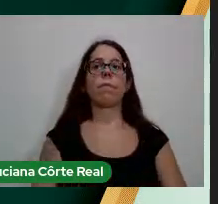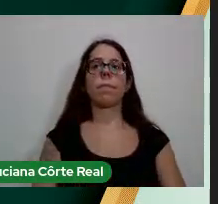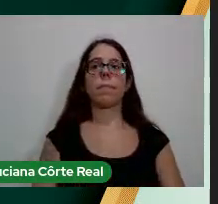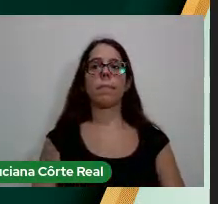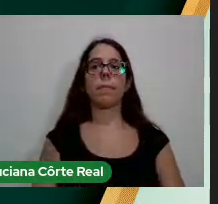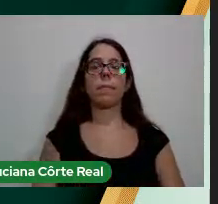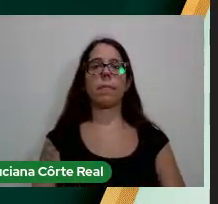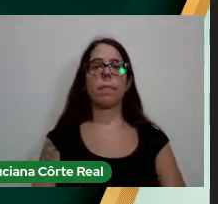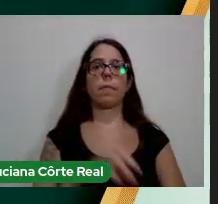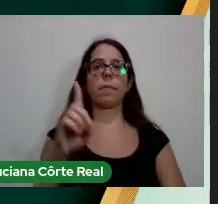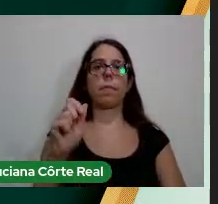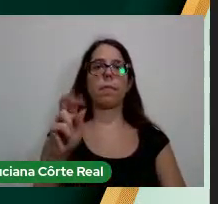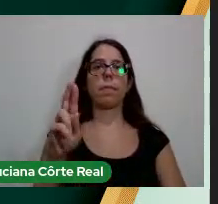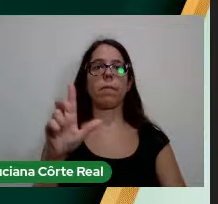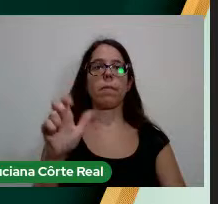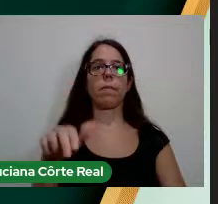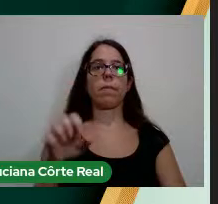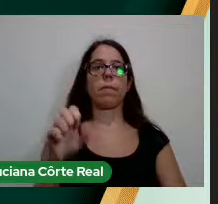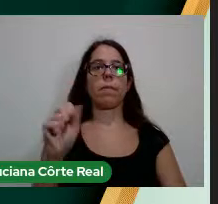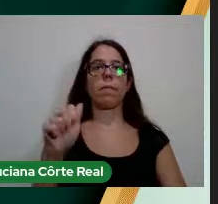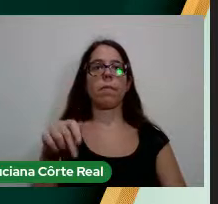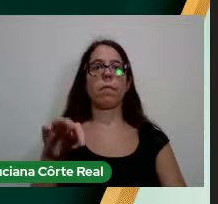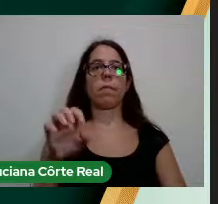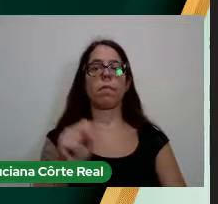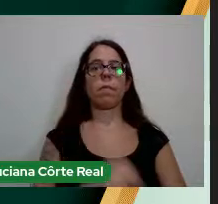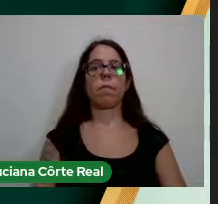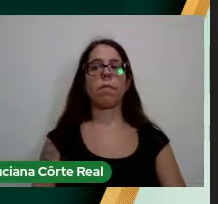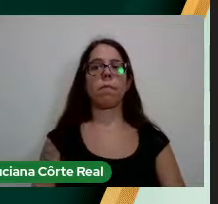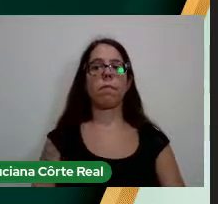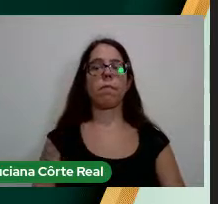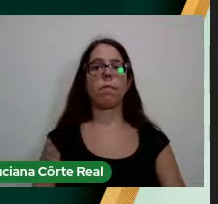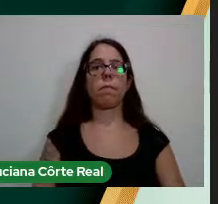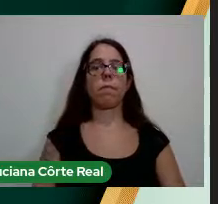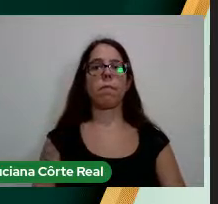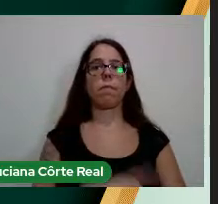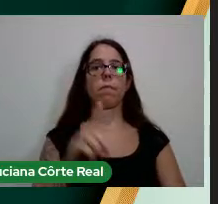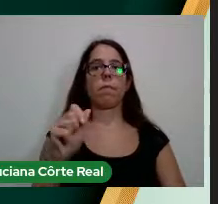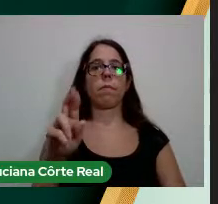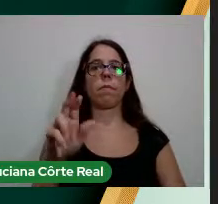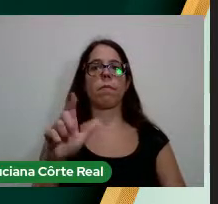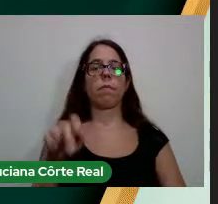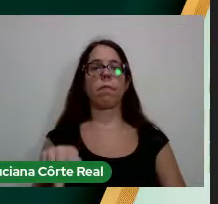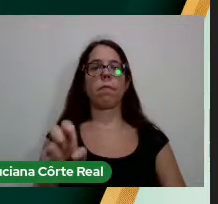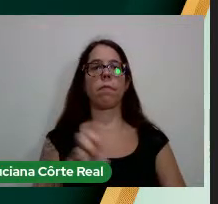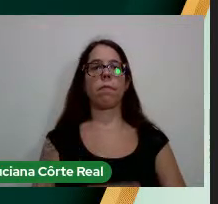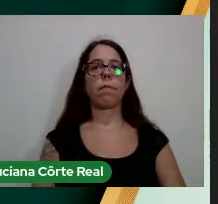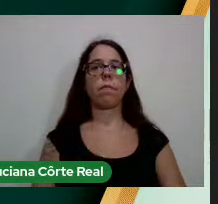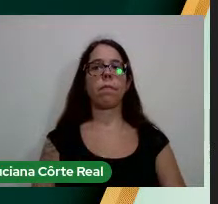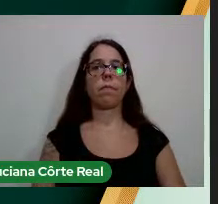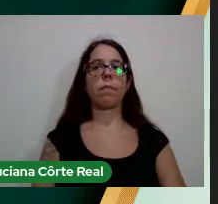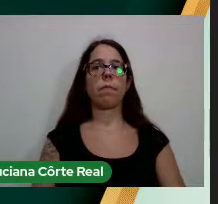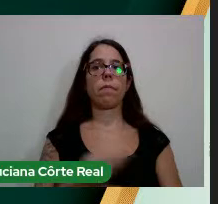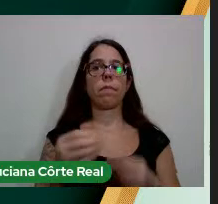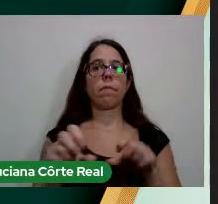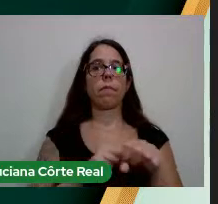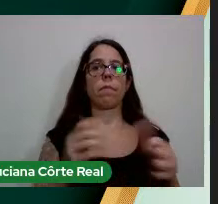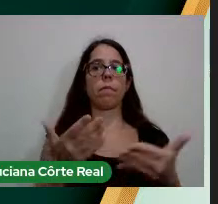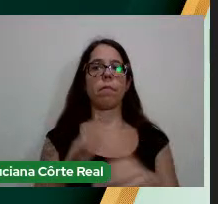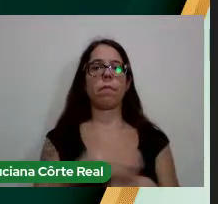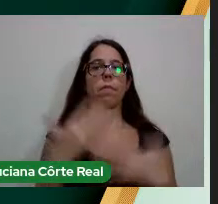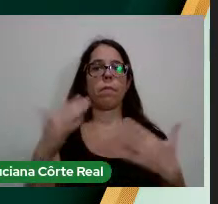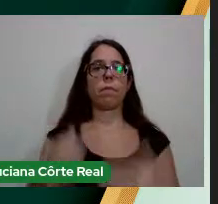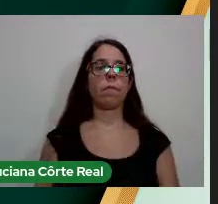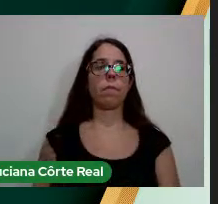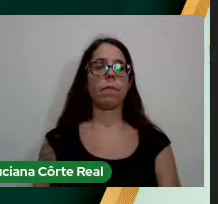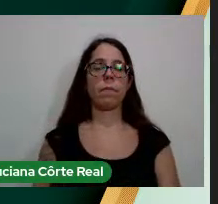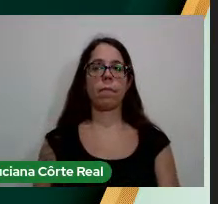Darlene Santos Da Rosa Mendonça Darlene Santos Da Rosa Mendonça Confiro-te o grau Parabéns